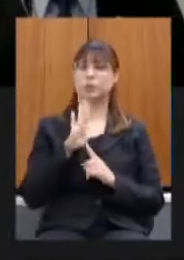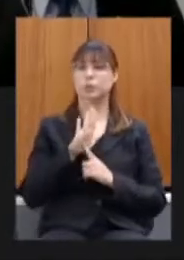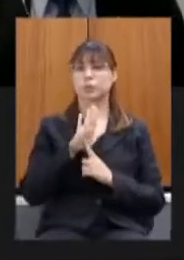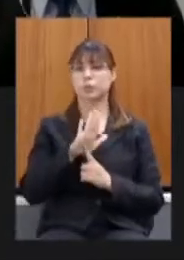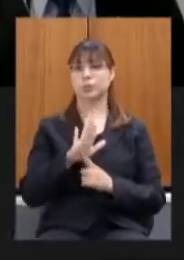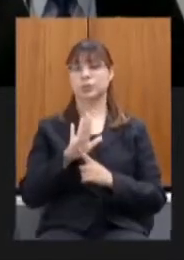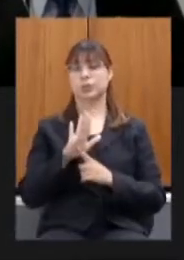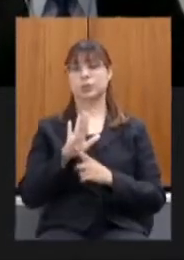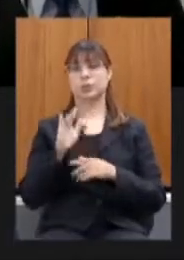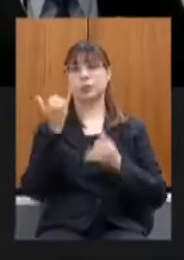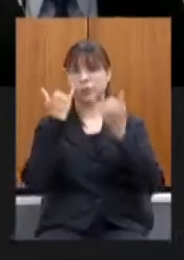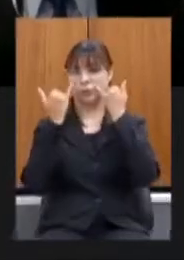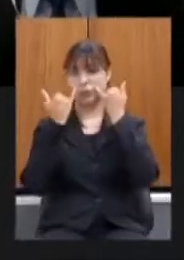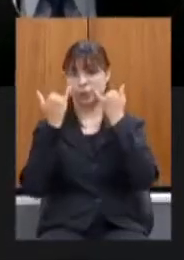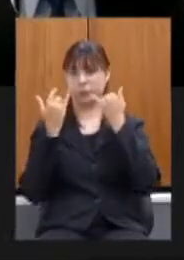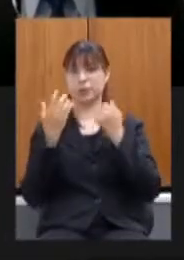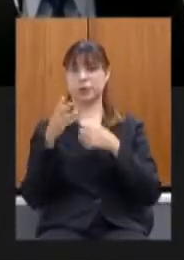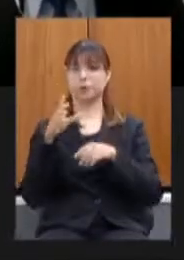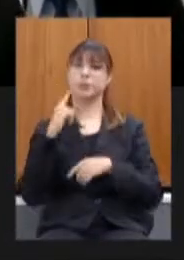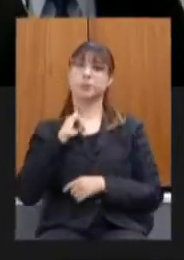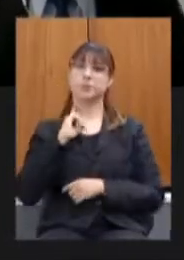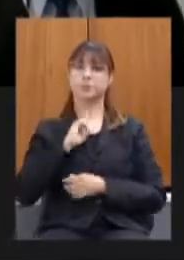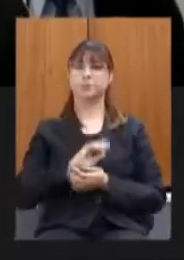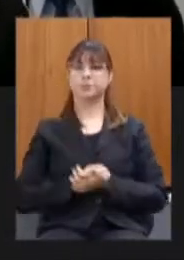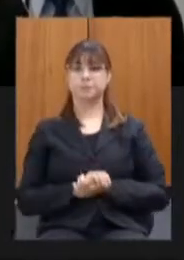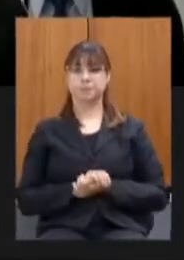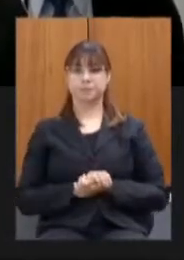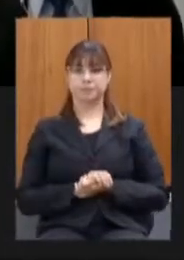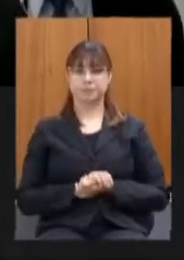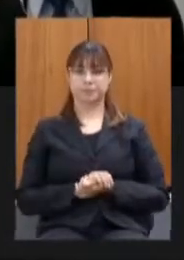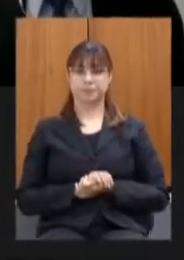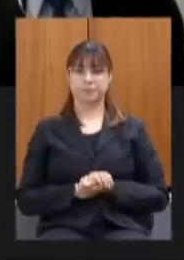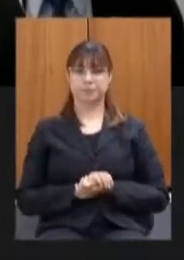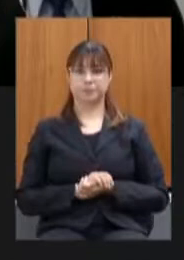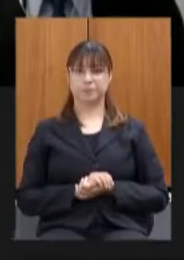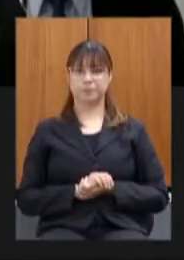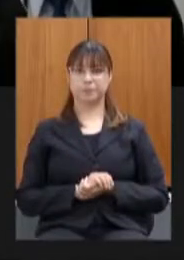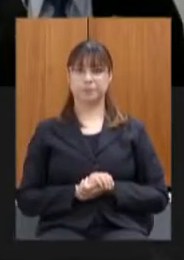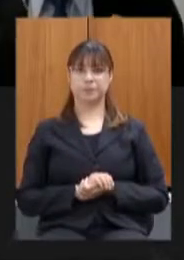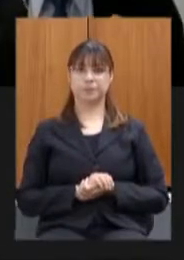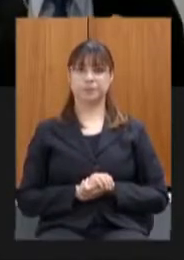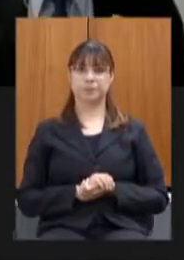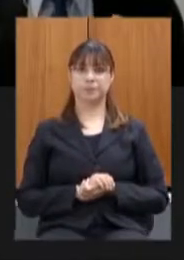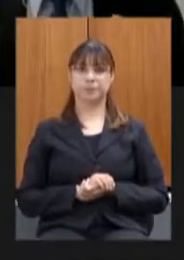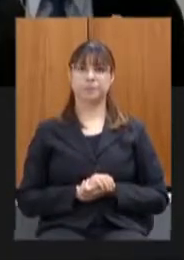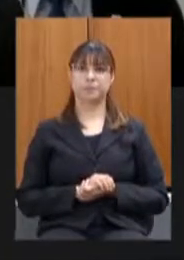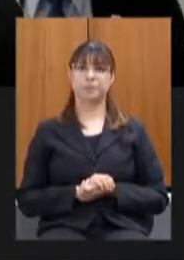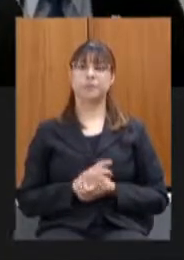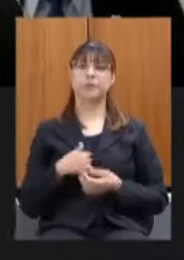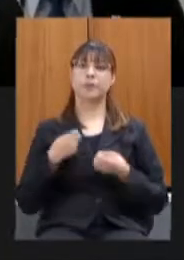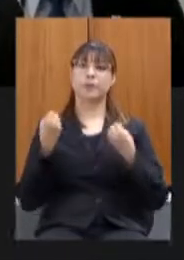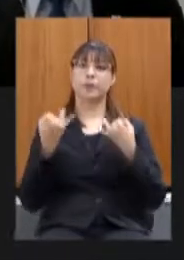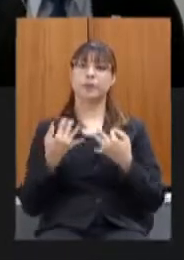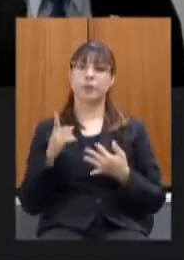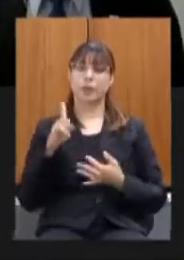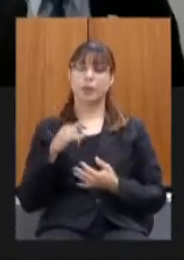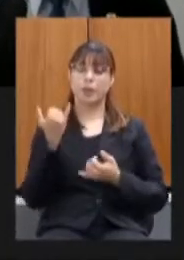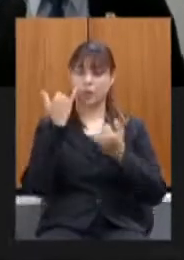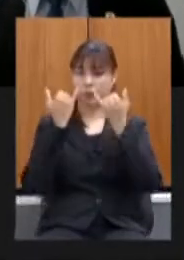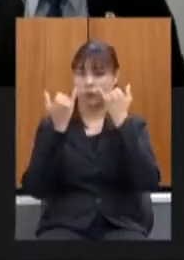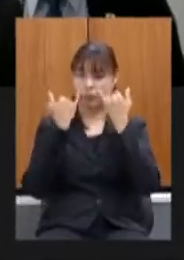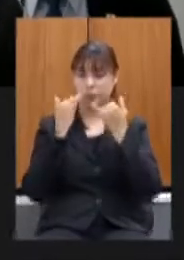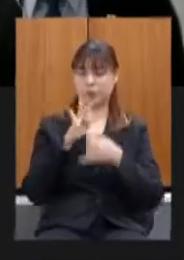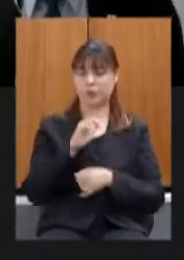Minas Gerais por favor podemos começar por favor eu vou trazer aqui então os dados fiscais